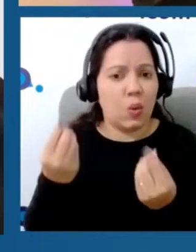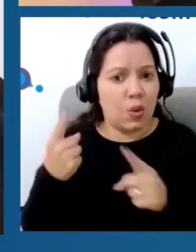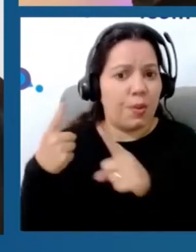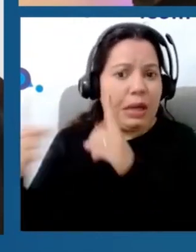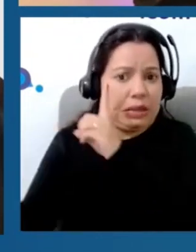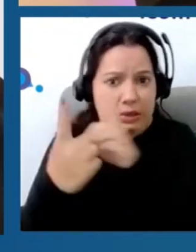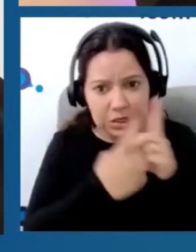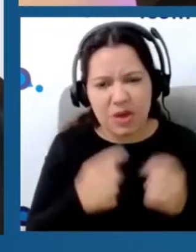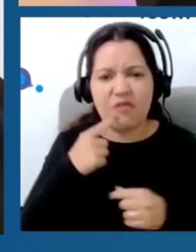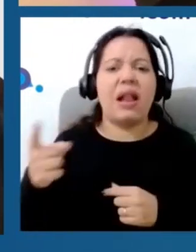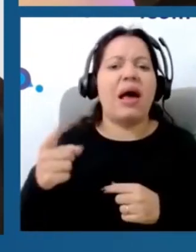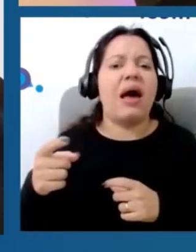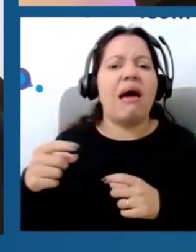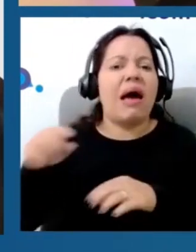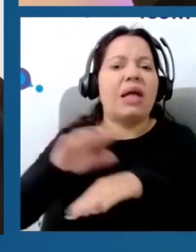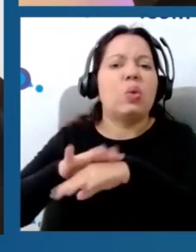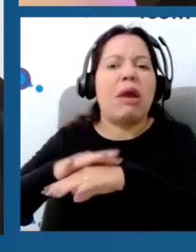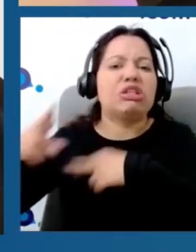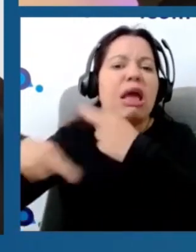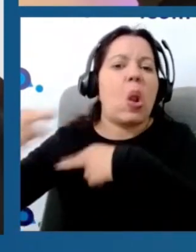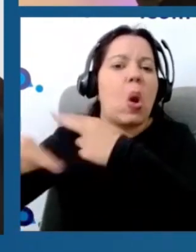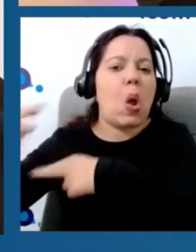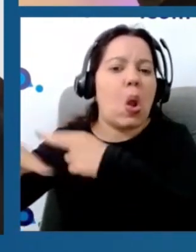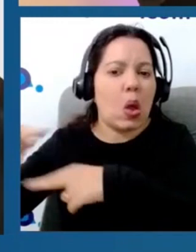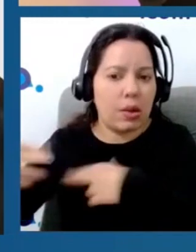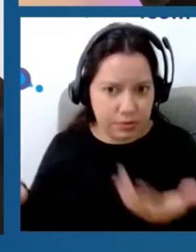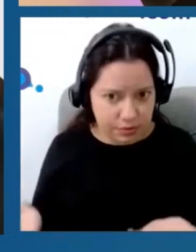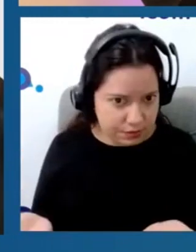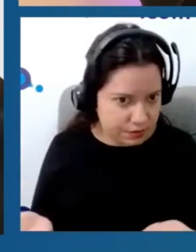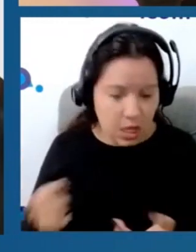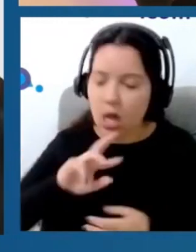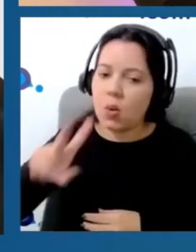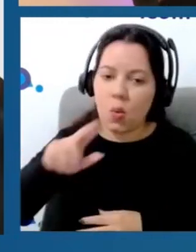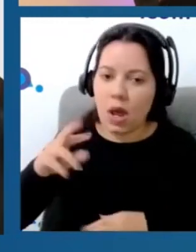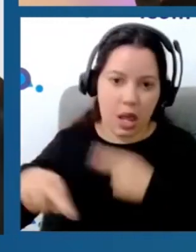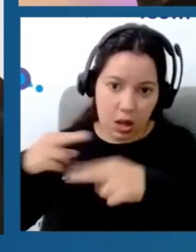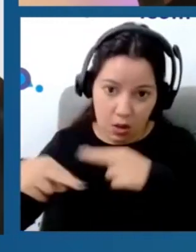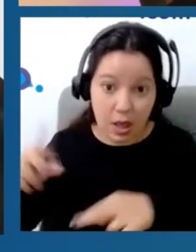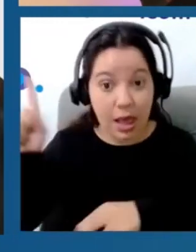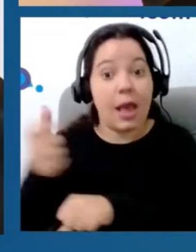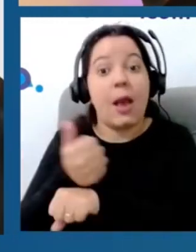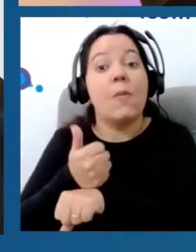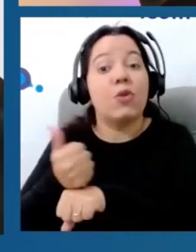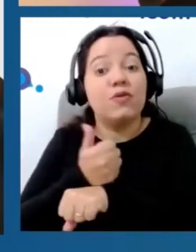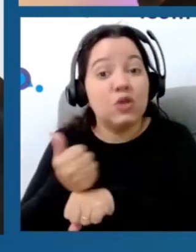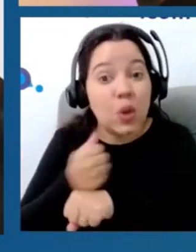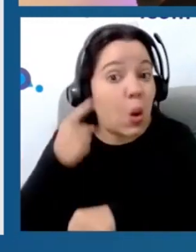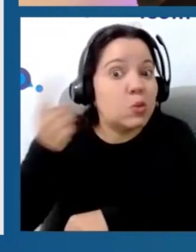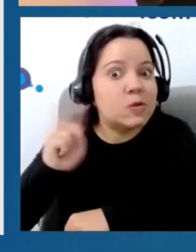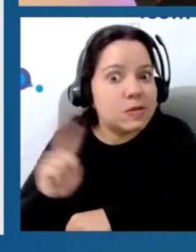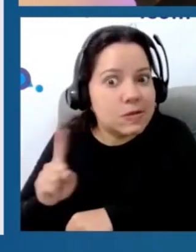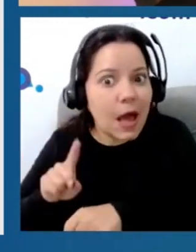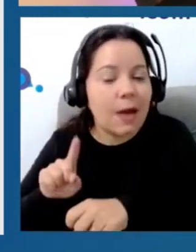enrolando o paciente. Na verdade, a TENS, a eletroestimulação não enrola o paciente, quem enrola é o profissional que faz mau uso das suas intervenções.